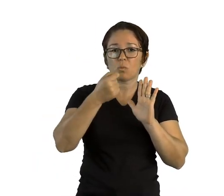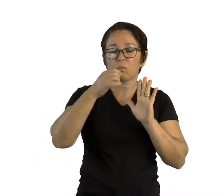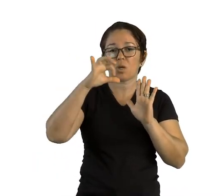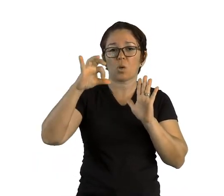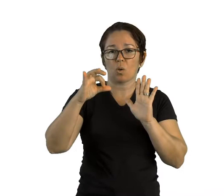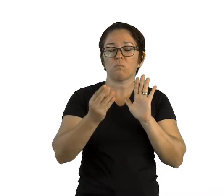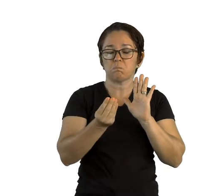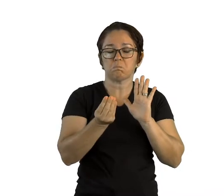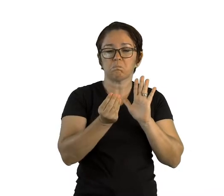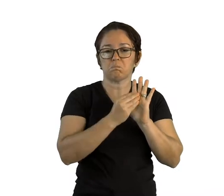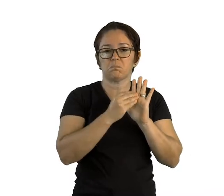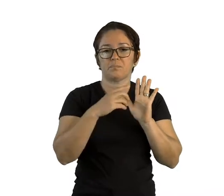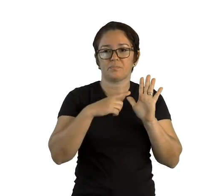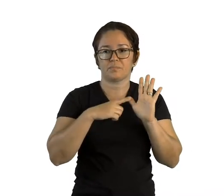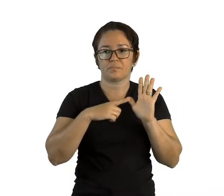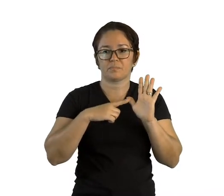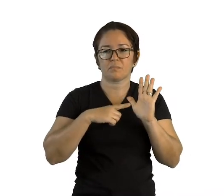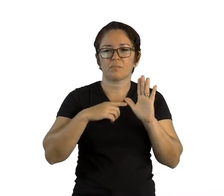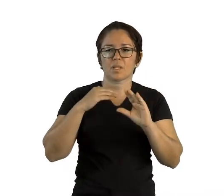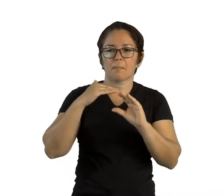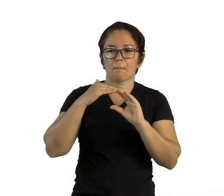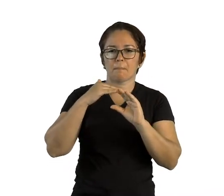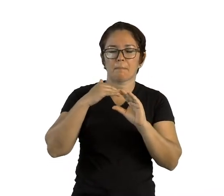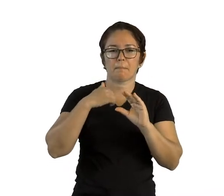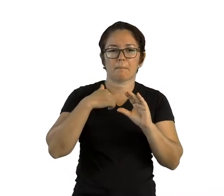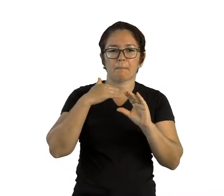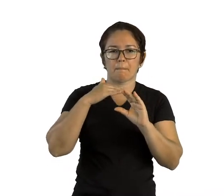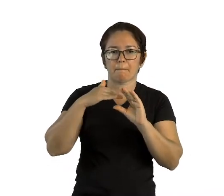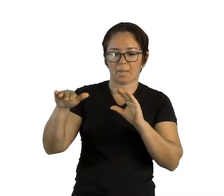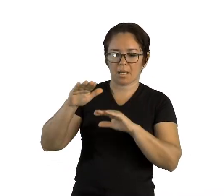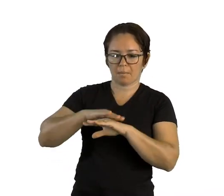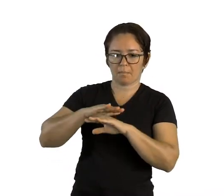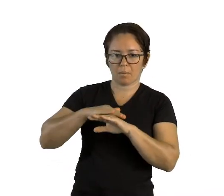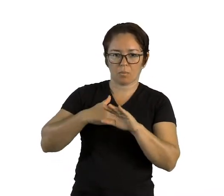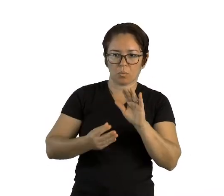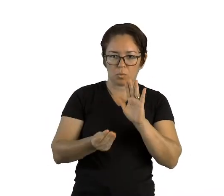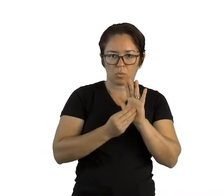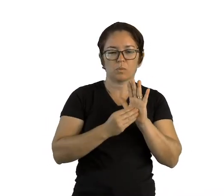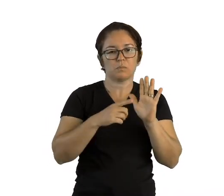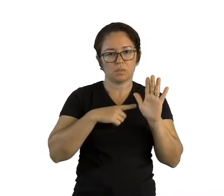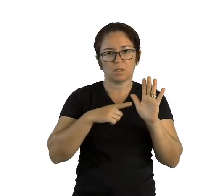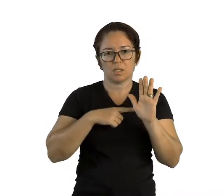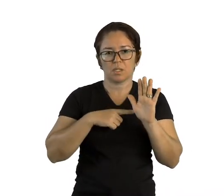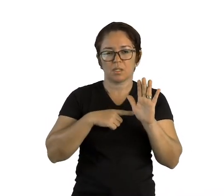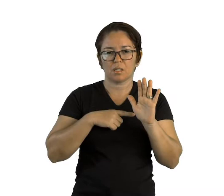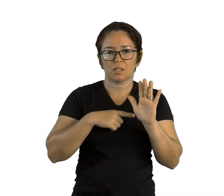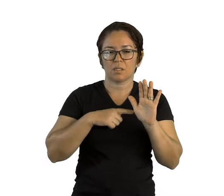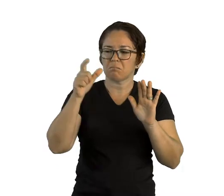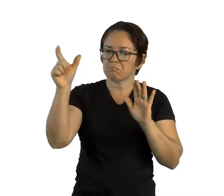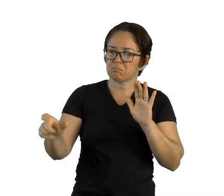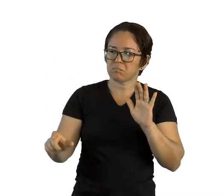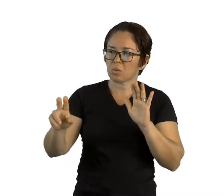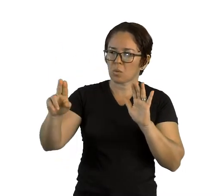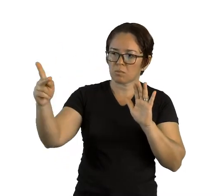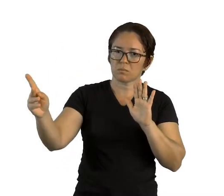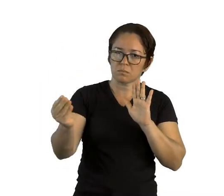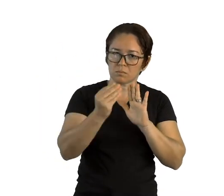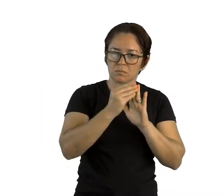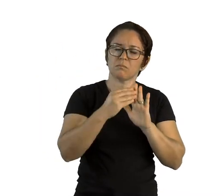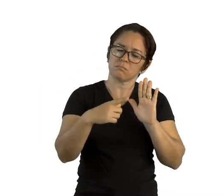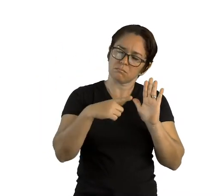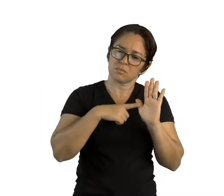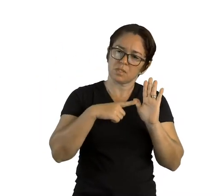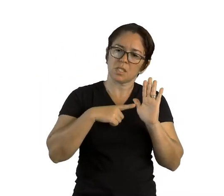Temos aqui um remetente e um destinatário? Também temos aqui a Amanda, que é